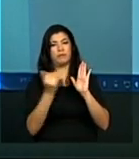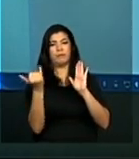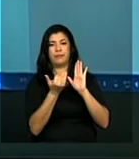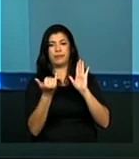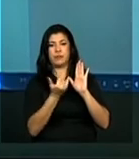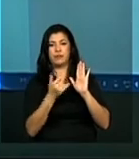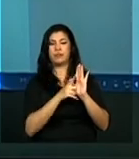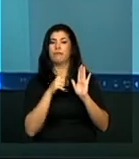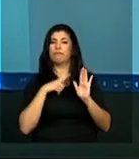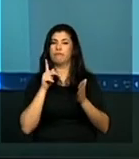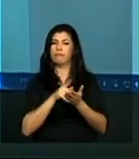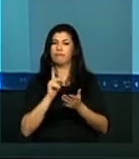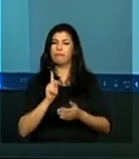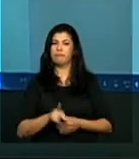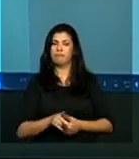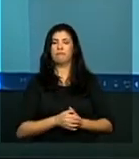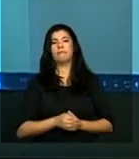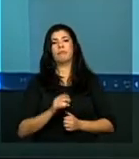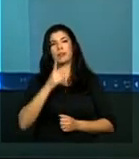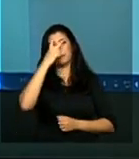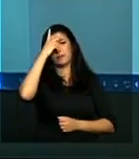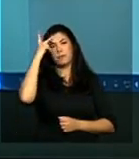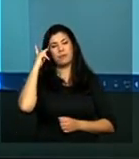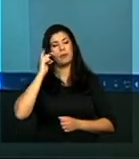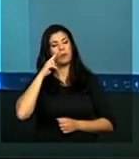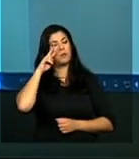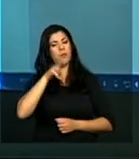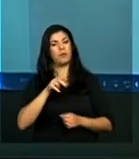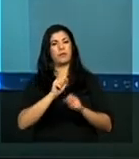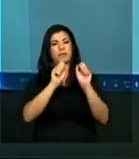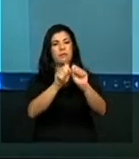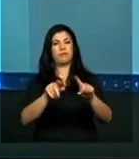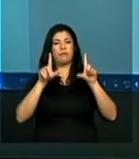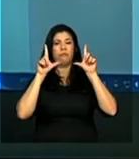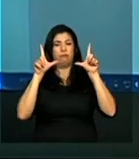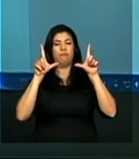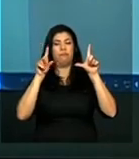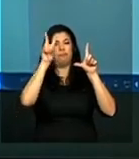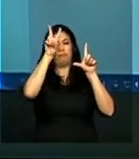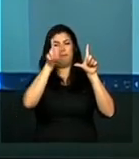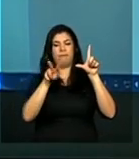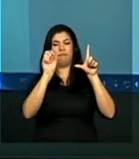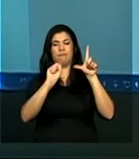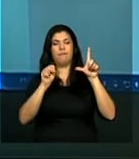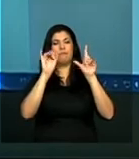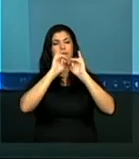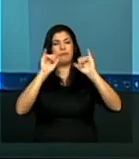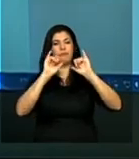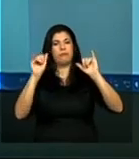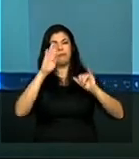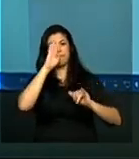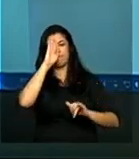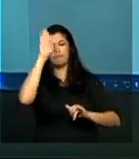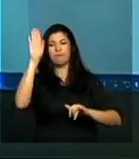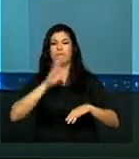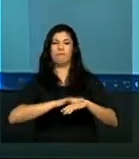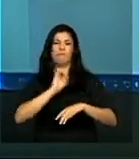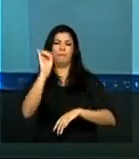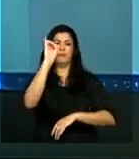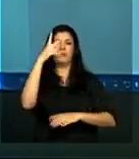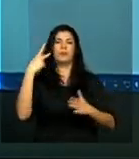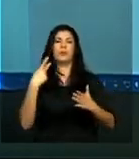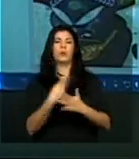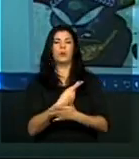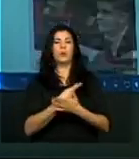Então, aí, para quem entrar, já vai poder ter uma noção das principais notícias que saíram sobre